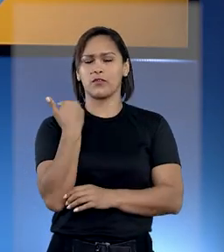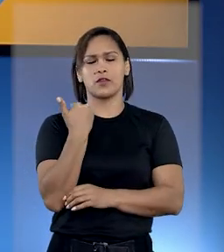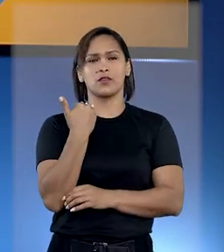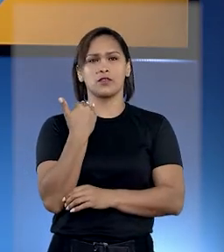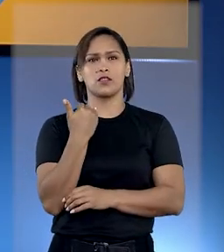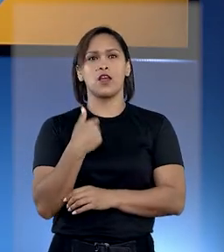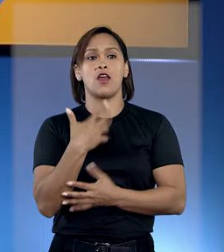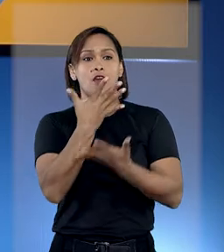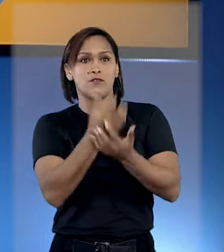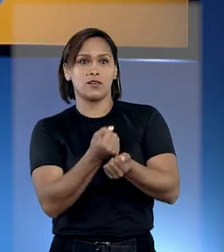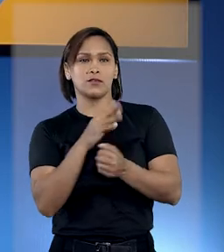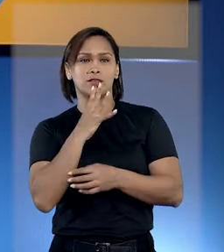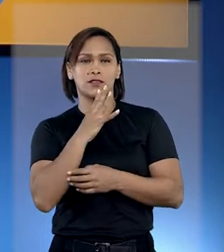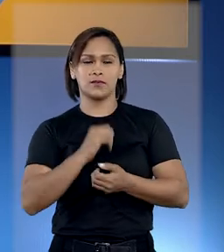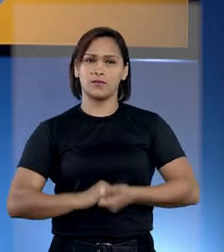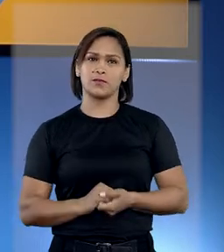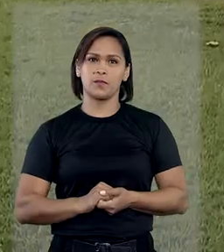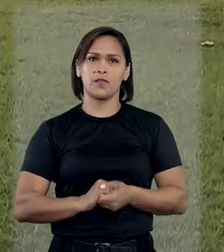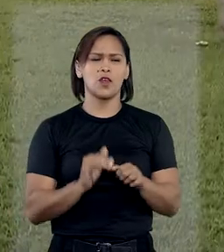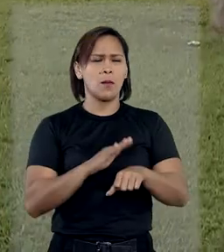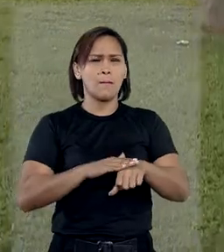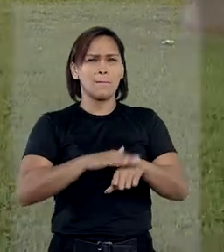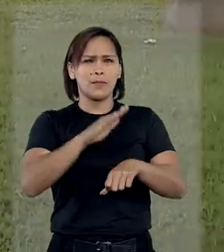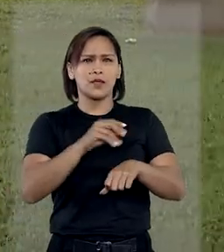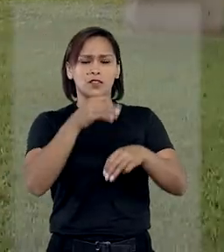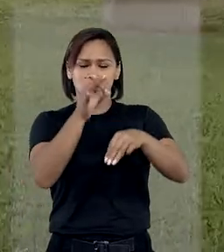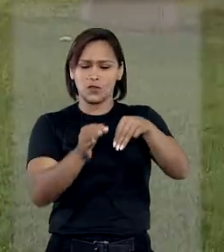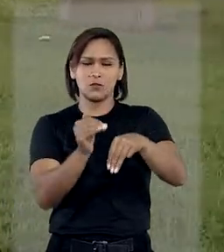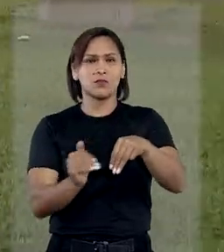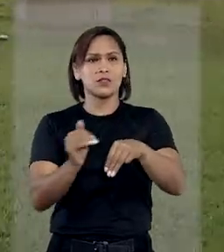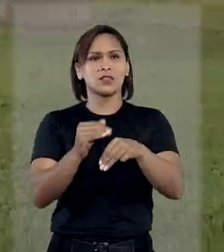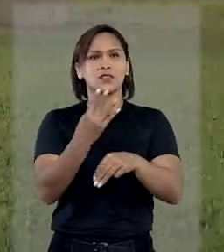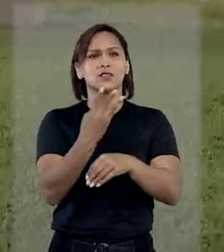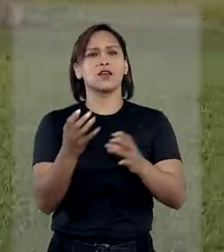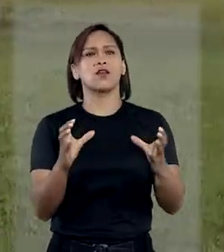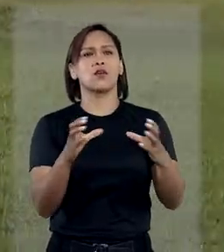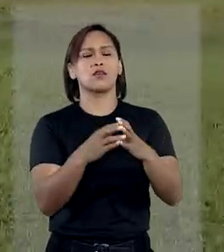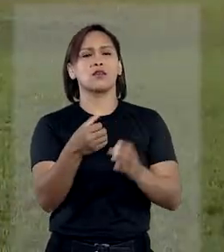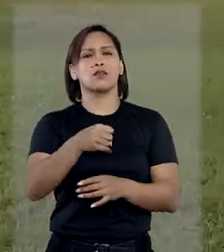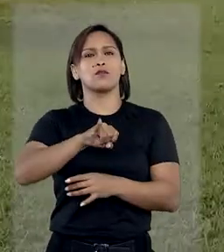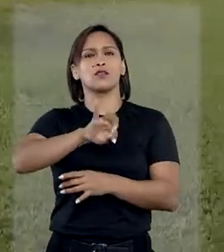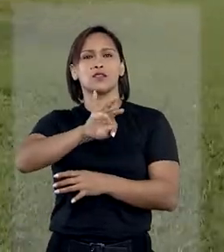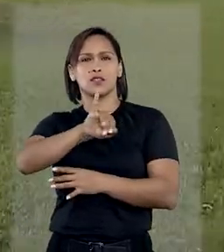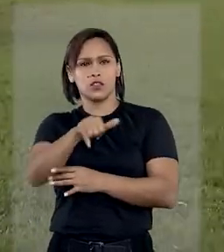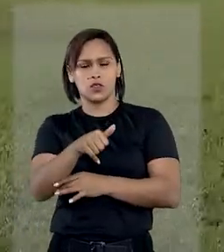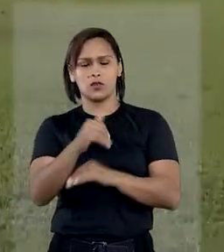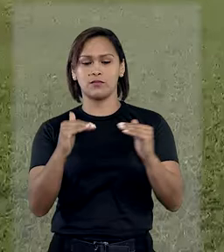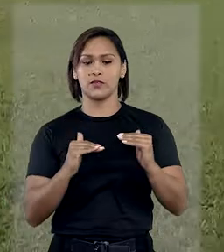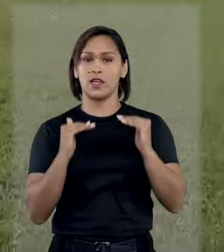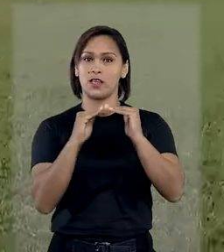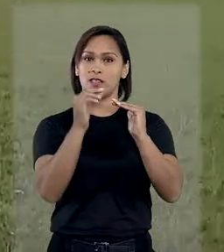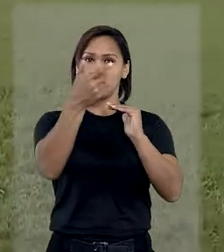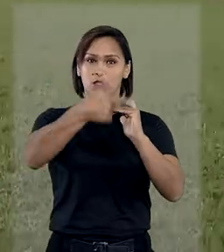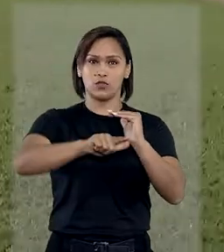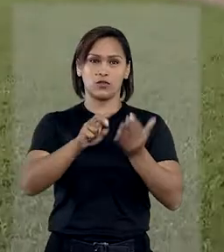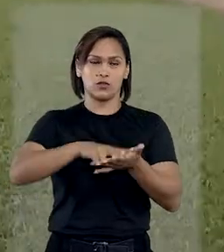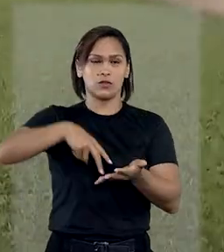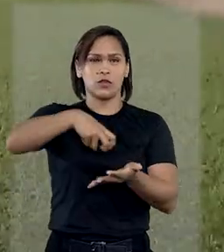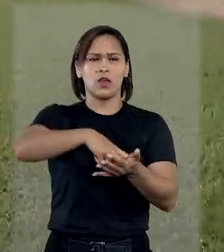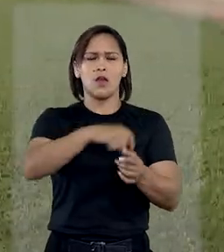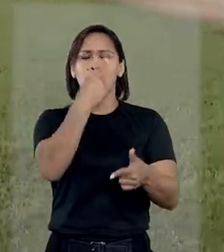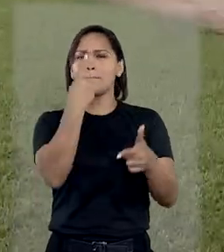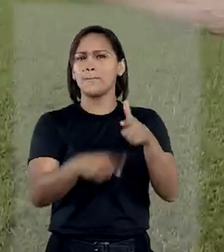falecido. Vamos conhecer o caso. Por maioria, os ministros da quarta turma do STJ restabeleceram a